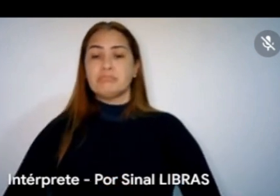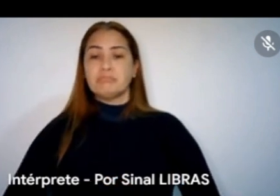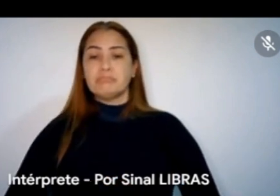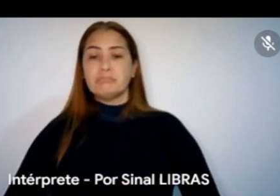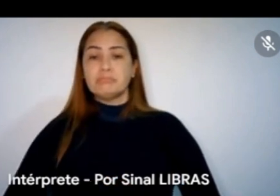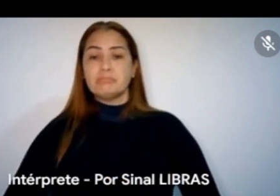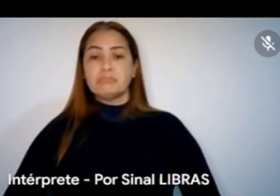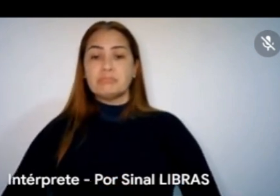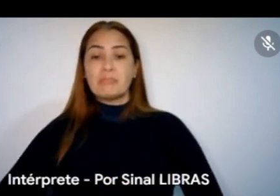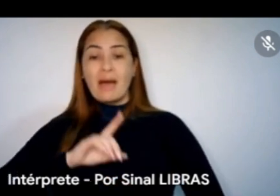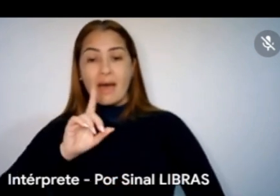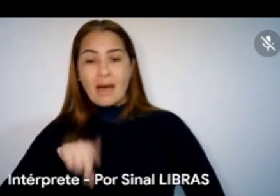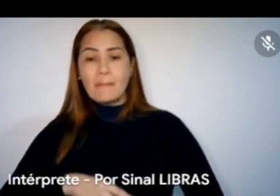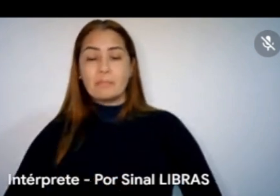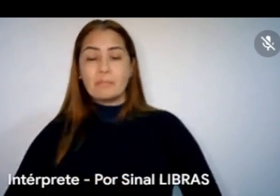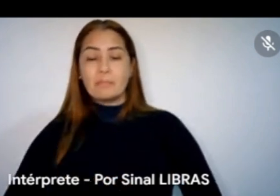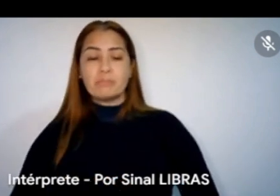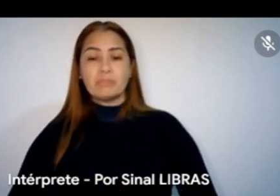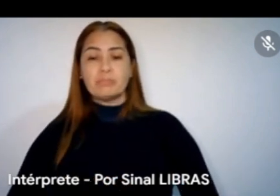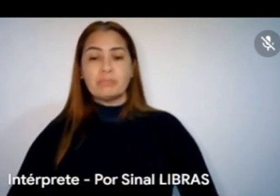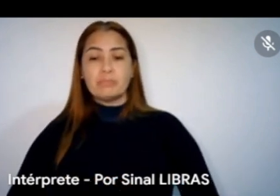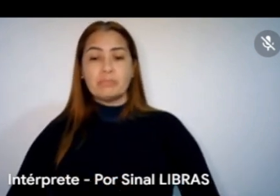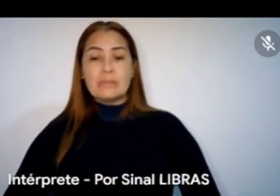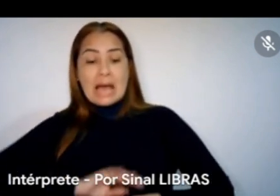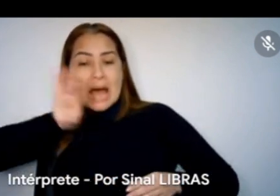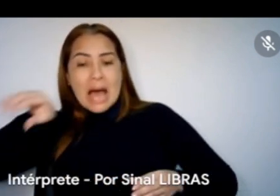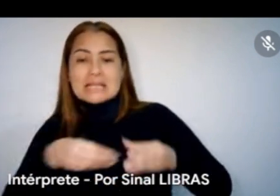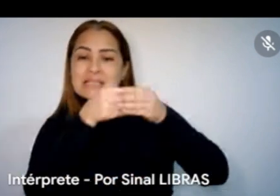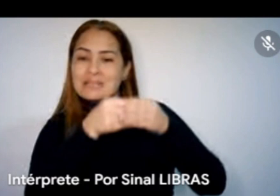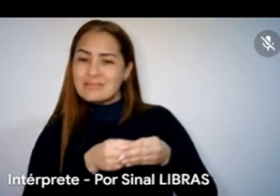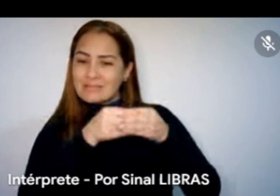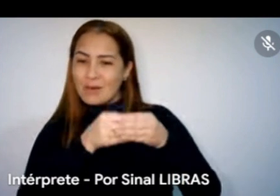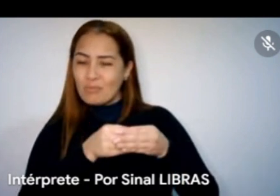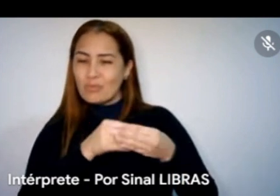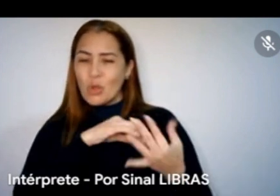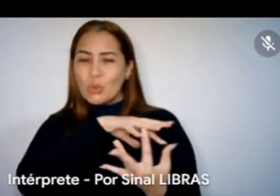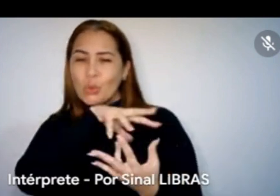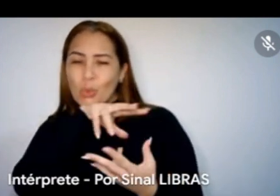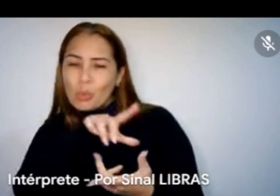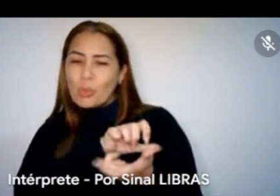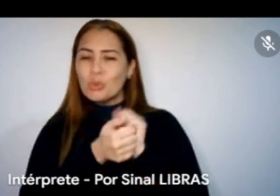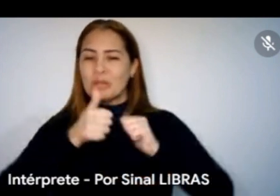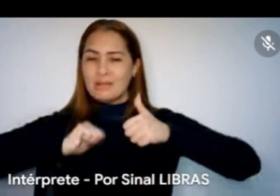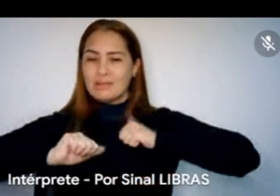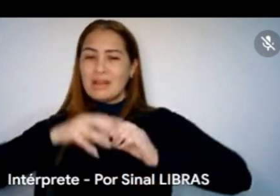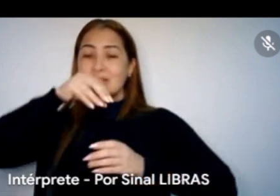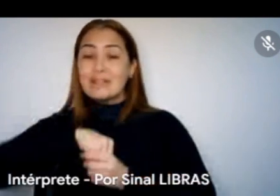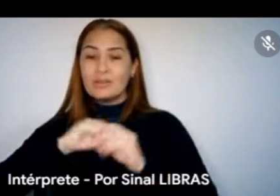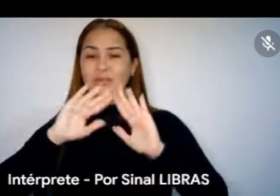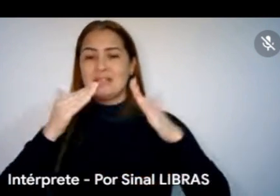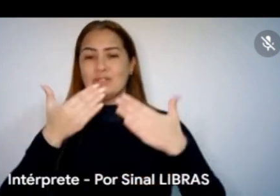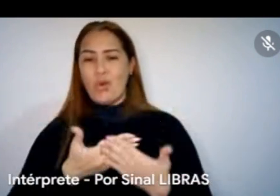a inserção de fazeres artísticos nas escolas públicas, porque a gente sente